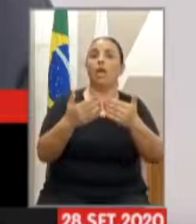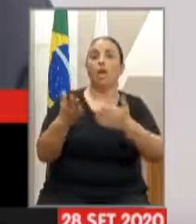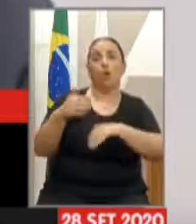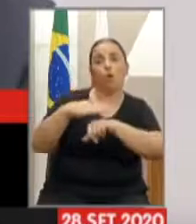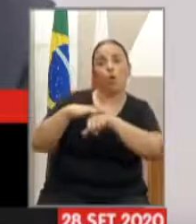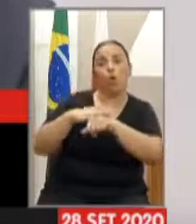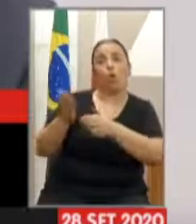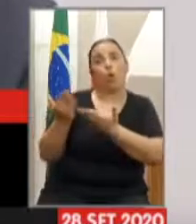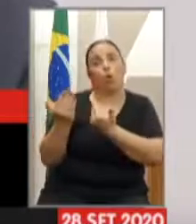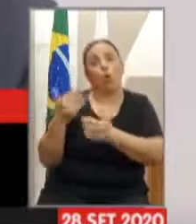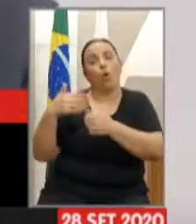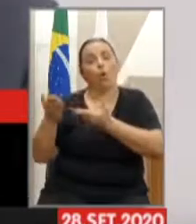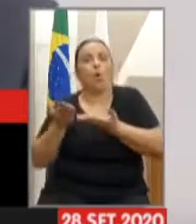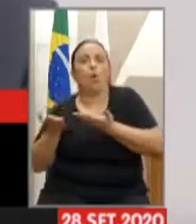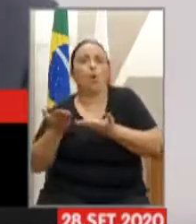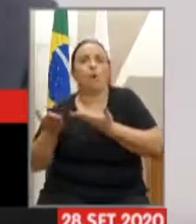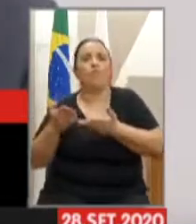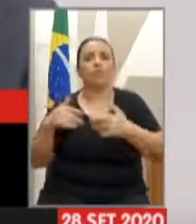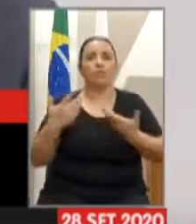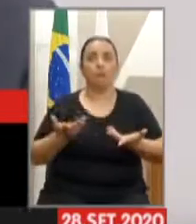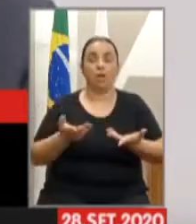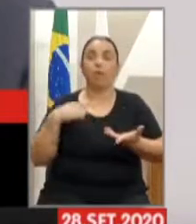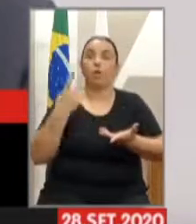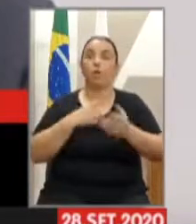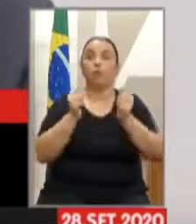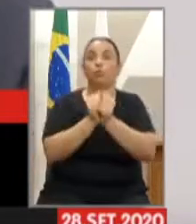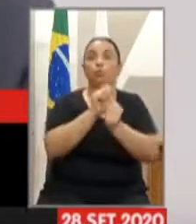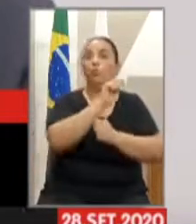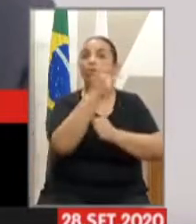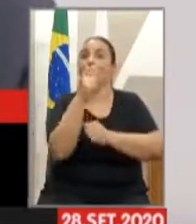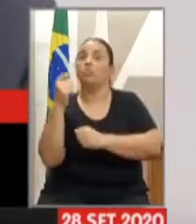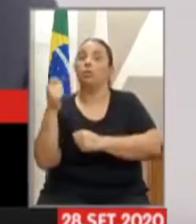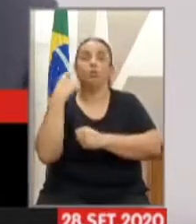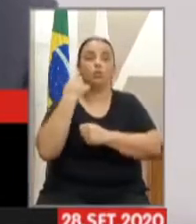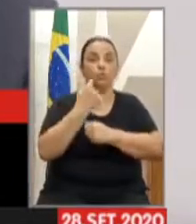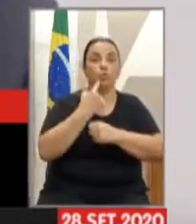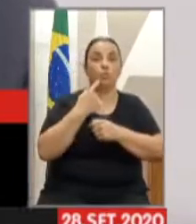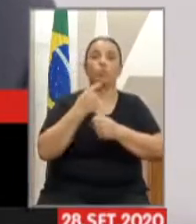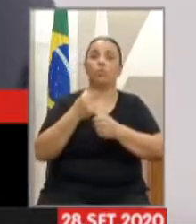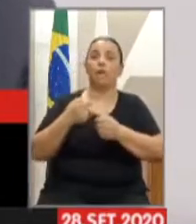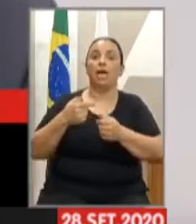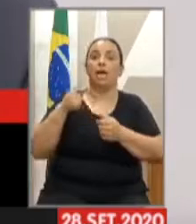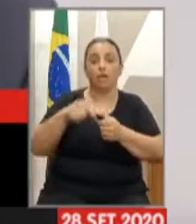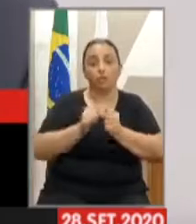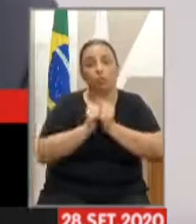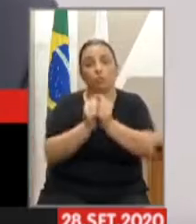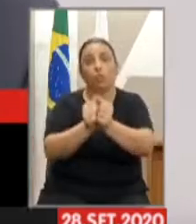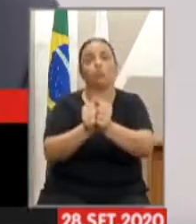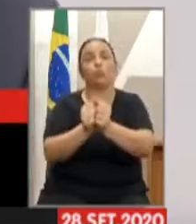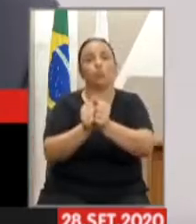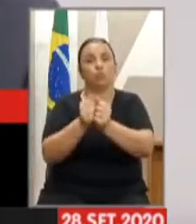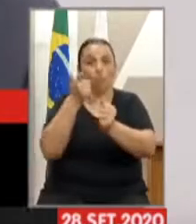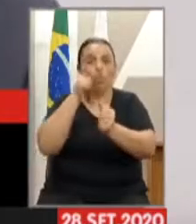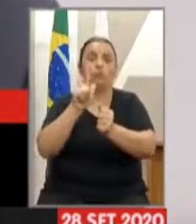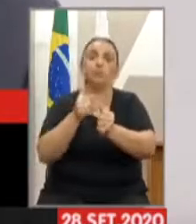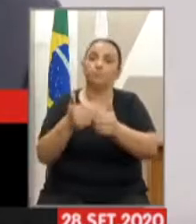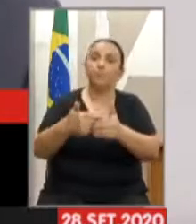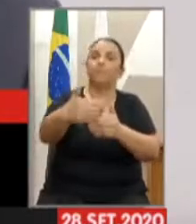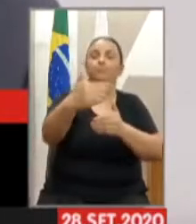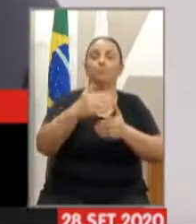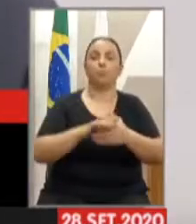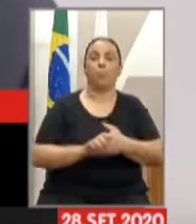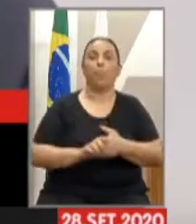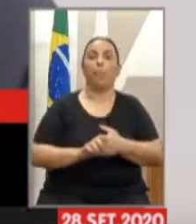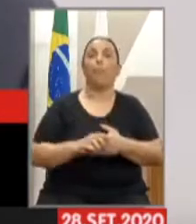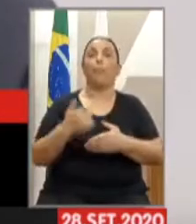surdos, é juntos fazermos essa caminhada. No desenvolvimento da minha lei, que tramita aqui, eu sentei com todos os